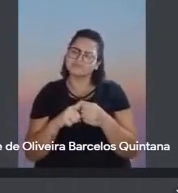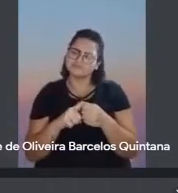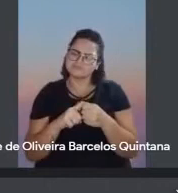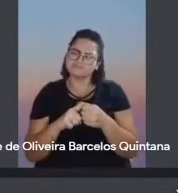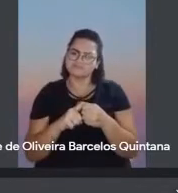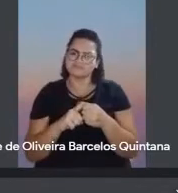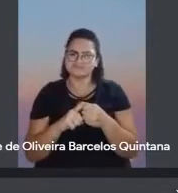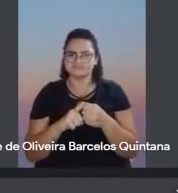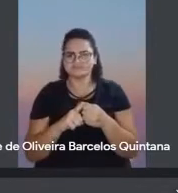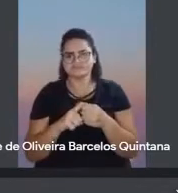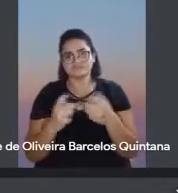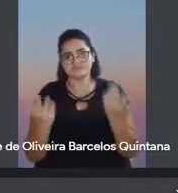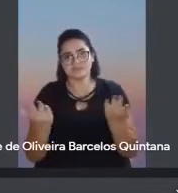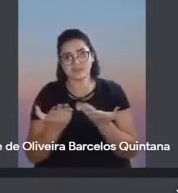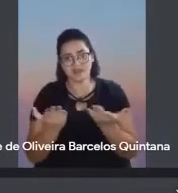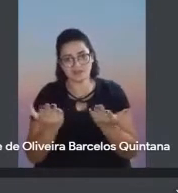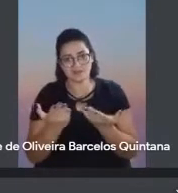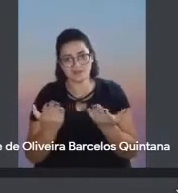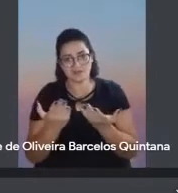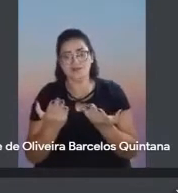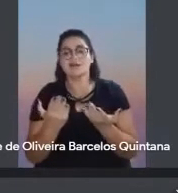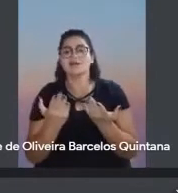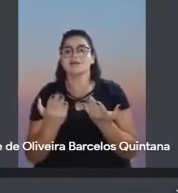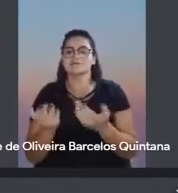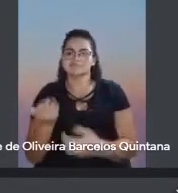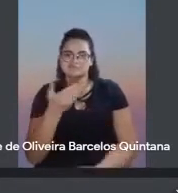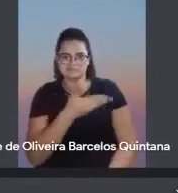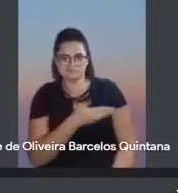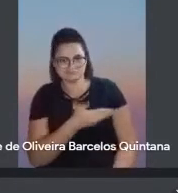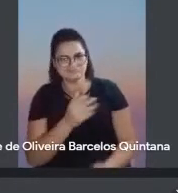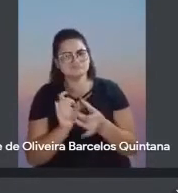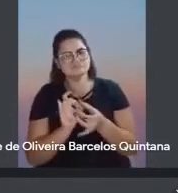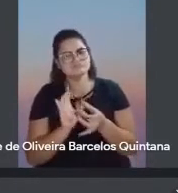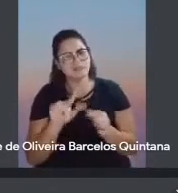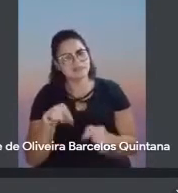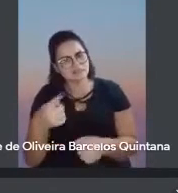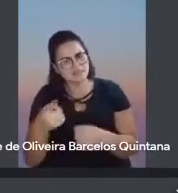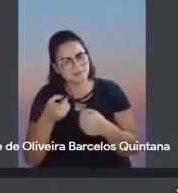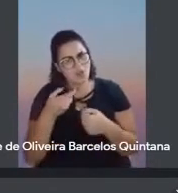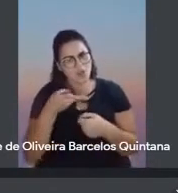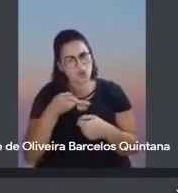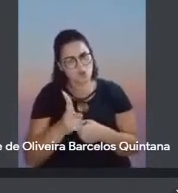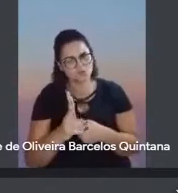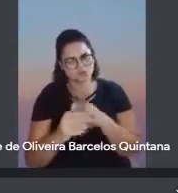passar a bola para frente e depois estou à disposição para a gente continuar a conversa.